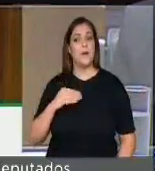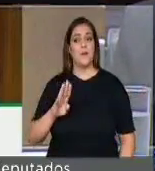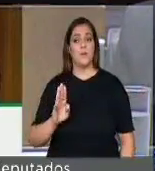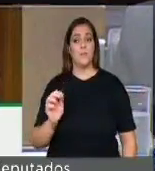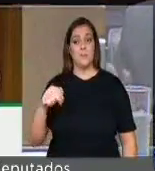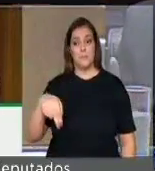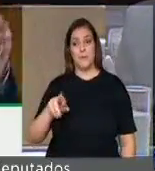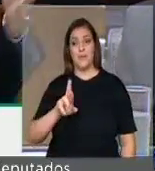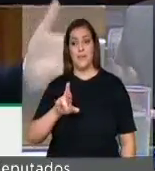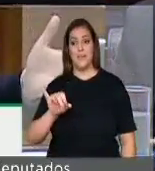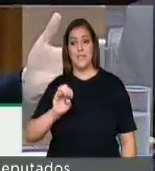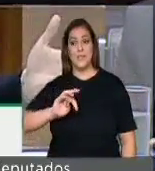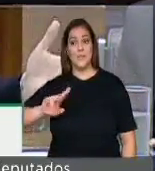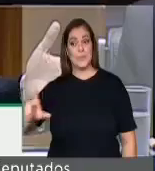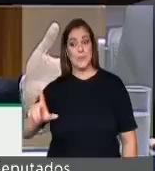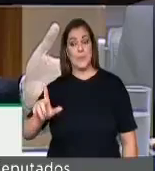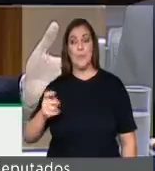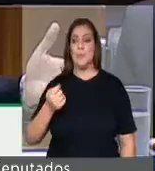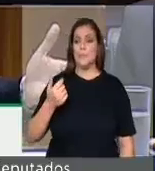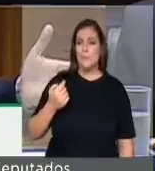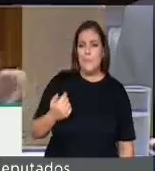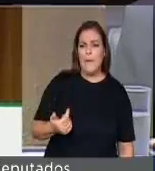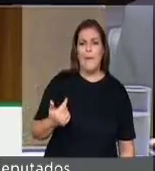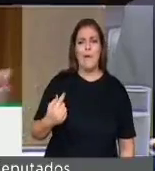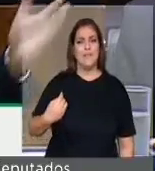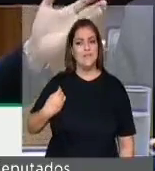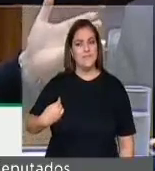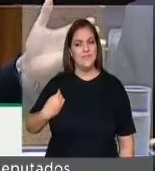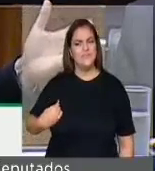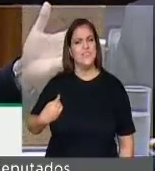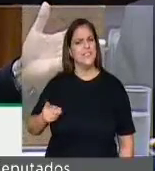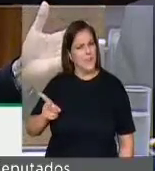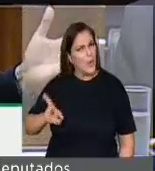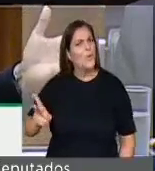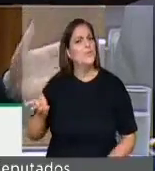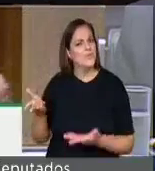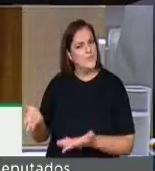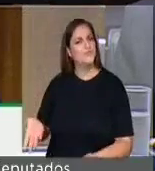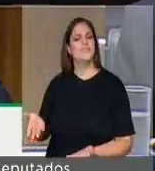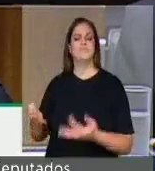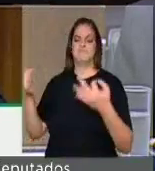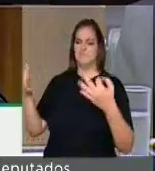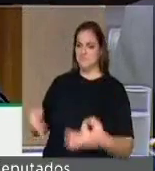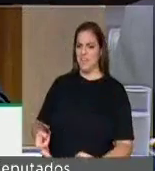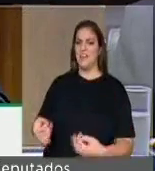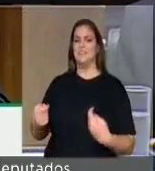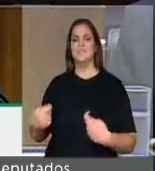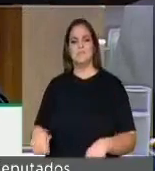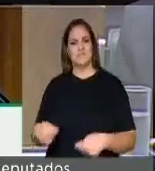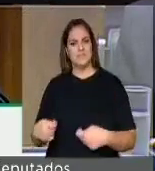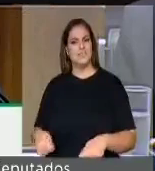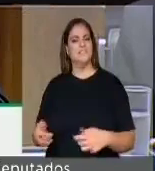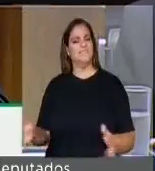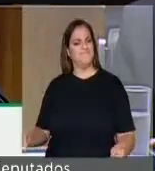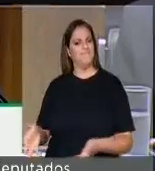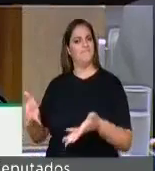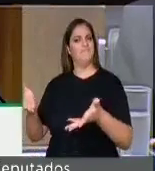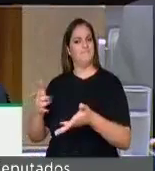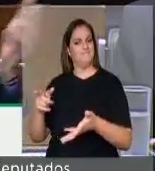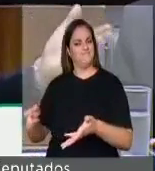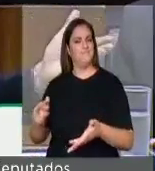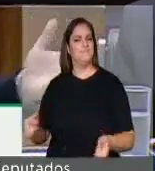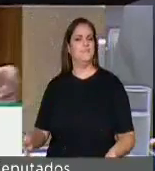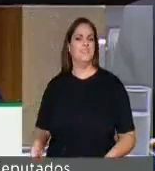bancos estaduais que ainda resiste nesse país, portanto, é justo e correto esse empenho